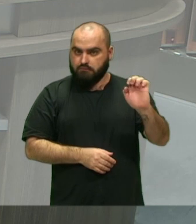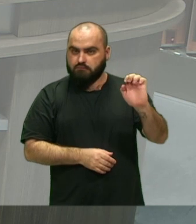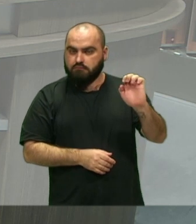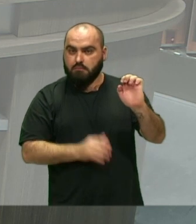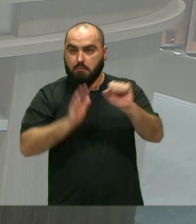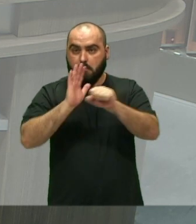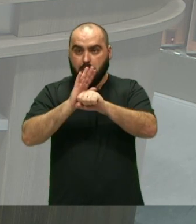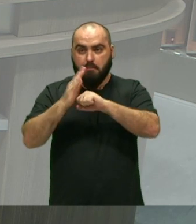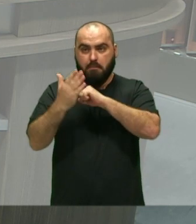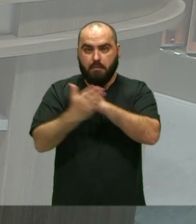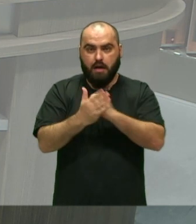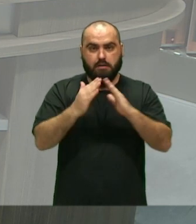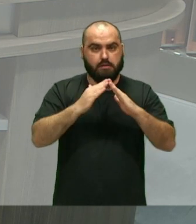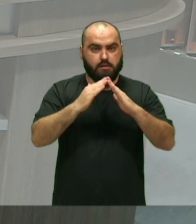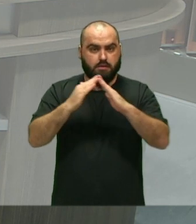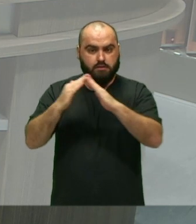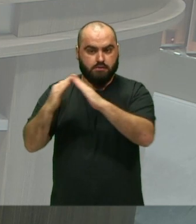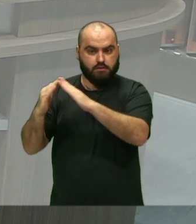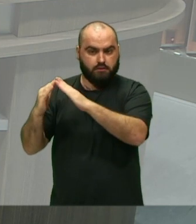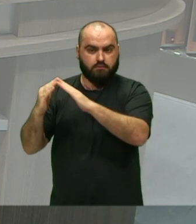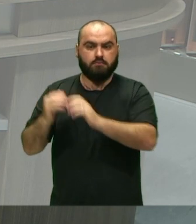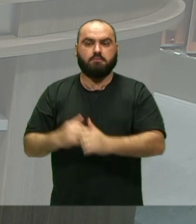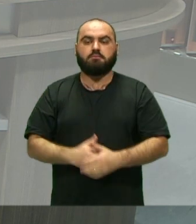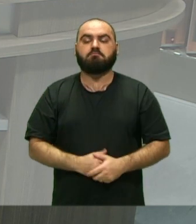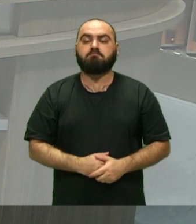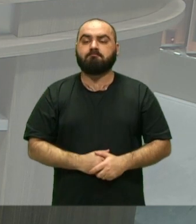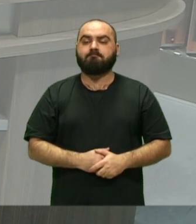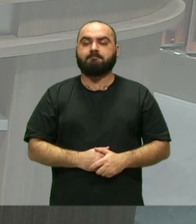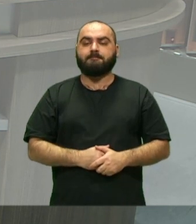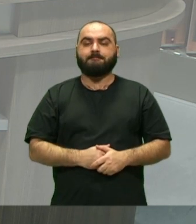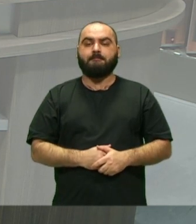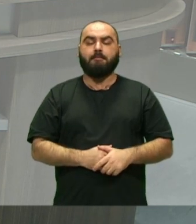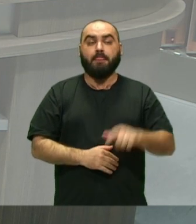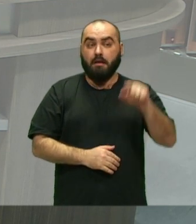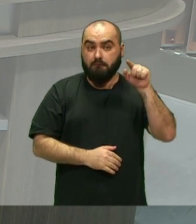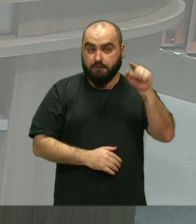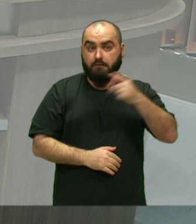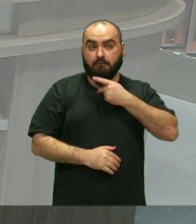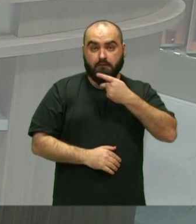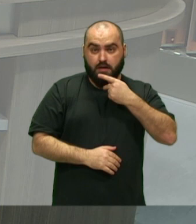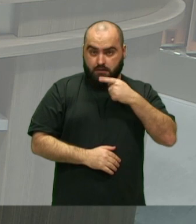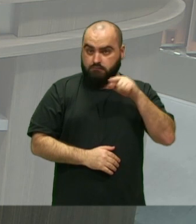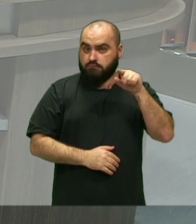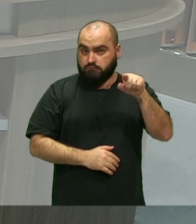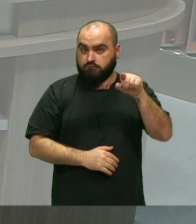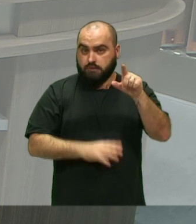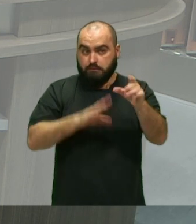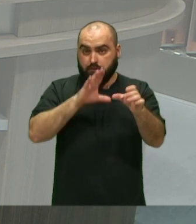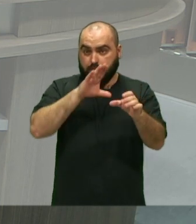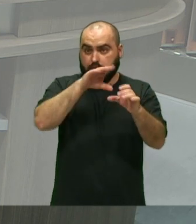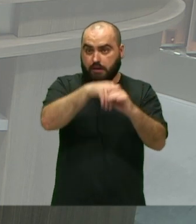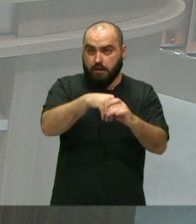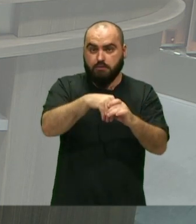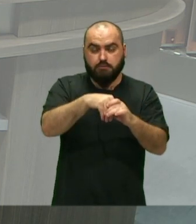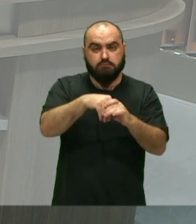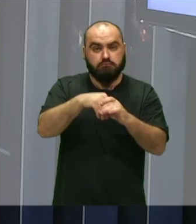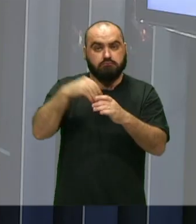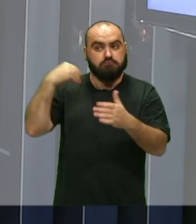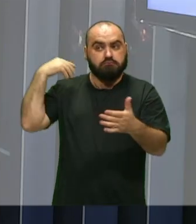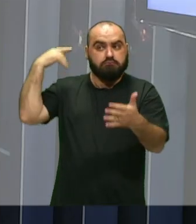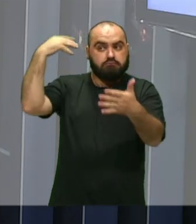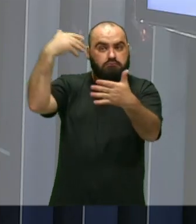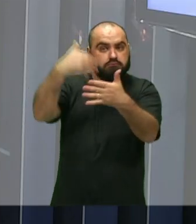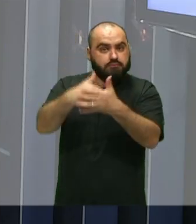Periférico E Você disse Você foi criada Dentro Né? Dessa tradição Do